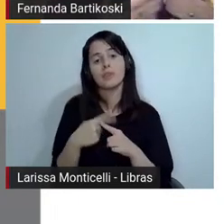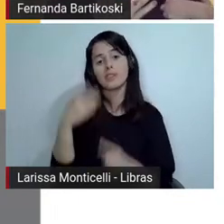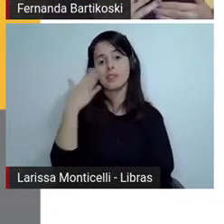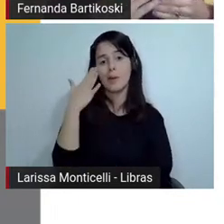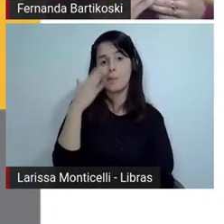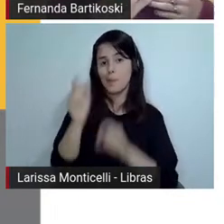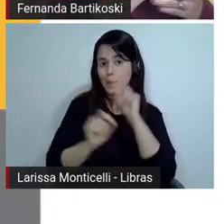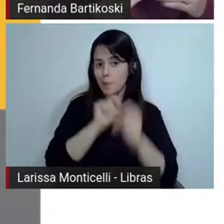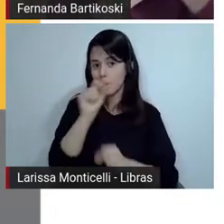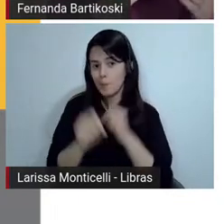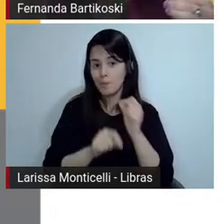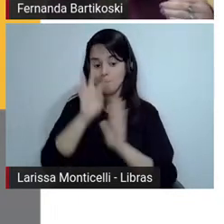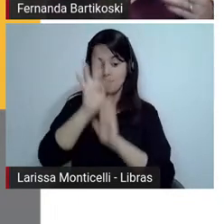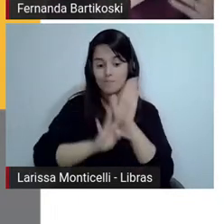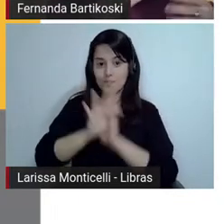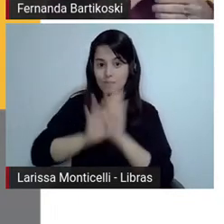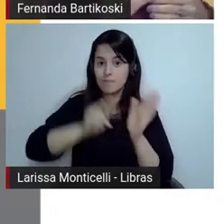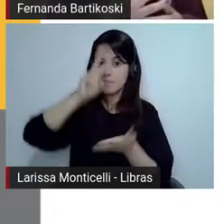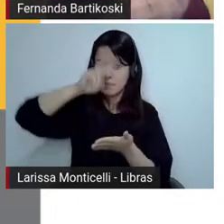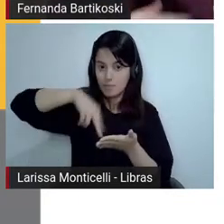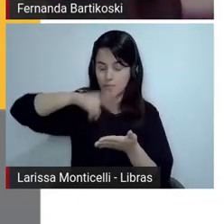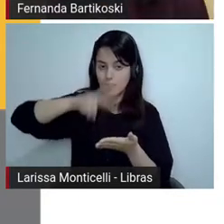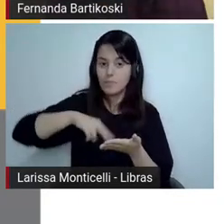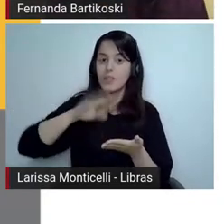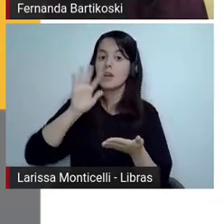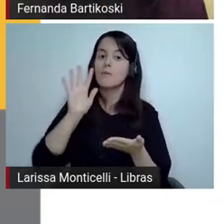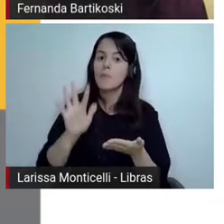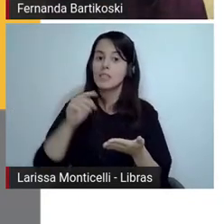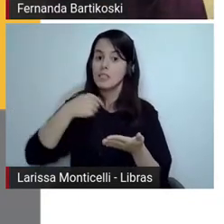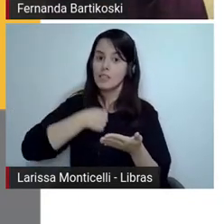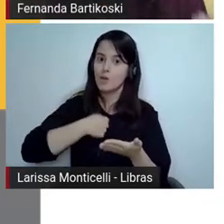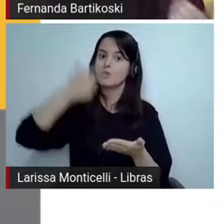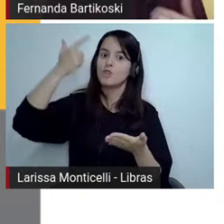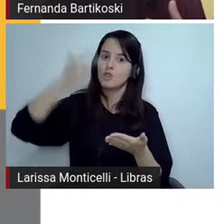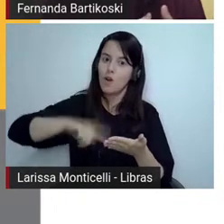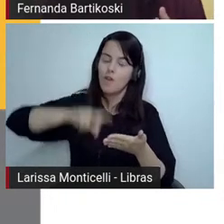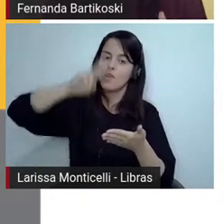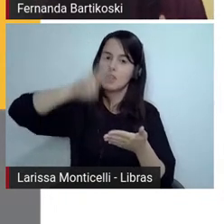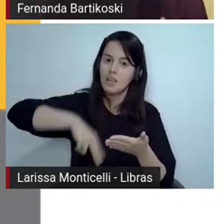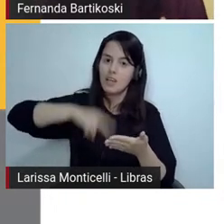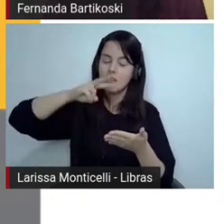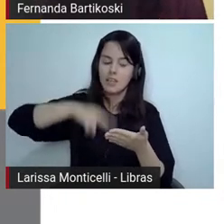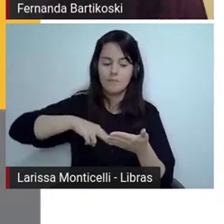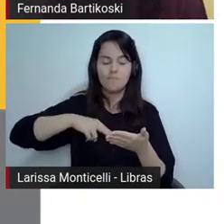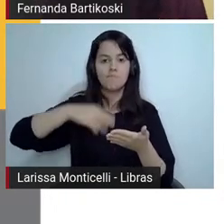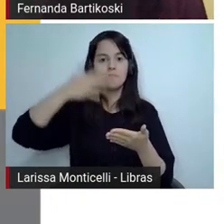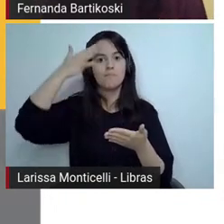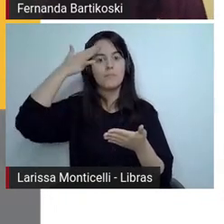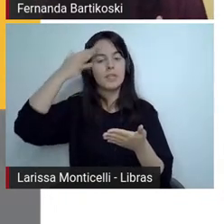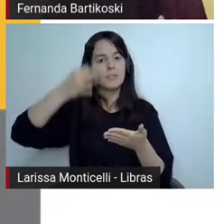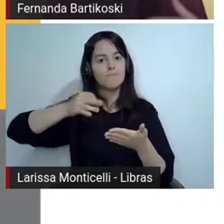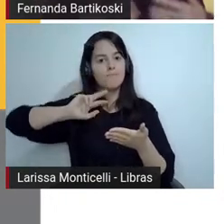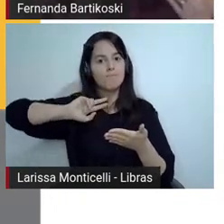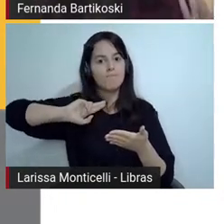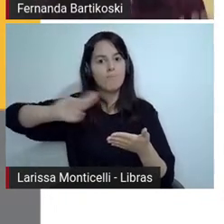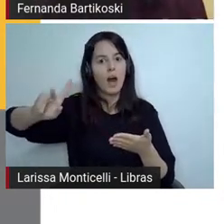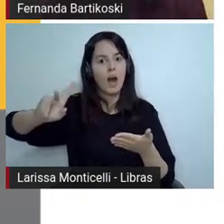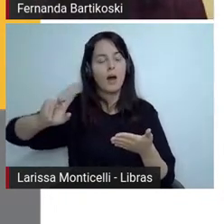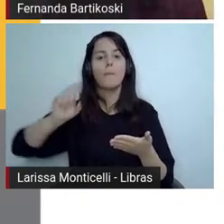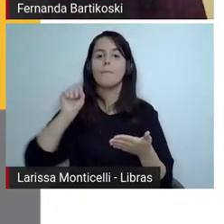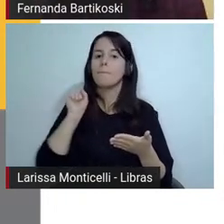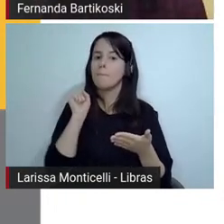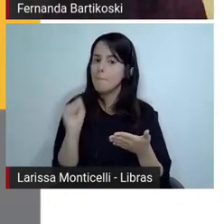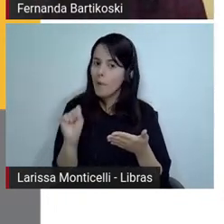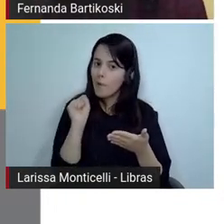a minha sempre a minha o meu reencontro com esse texto pode mudar minha percepção né a gente nunca lê da